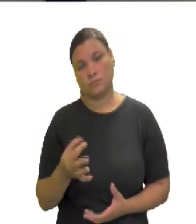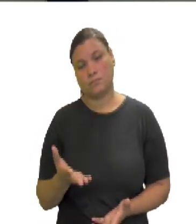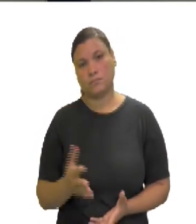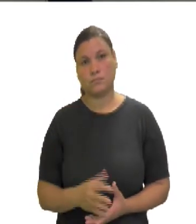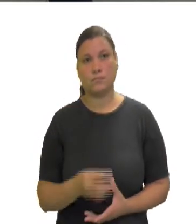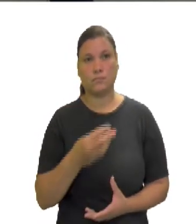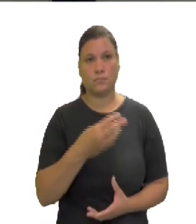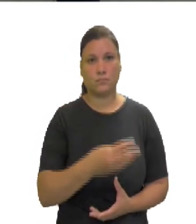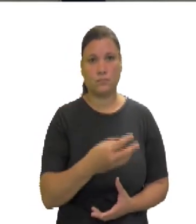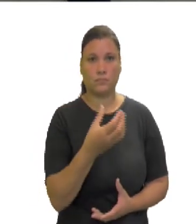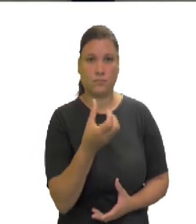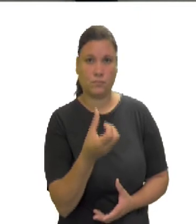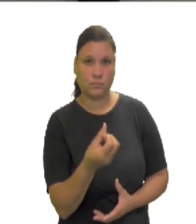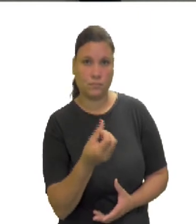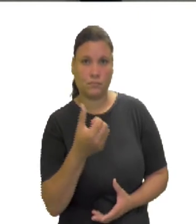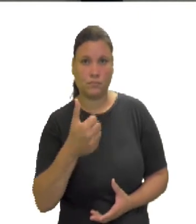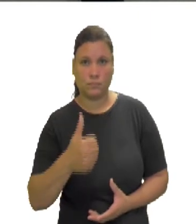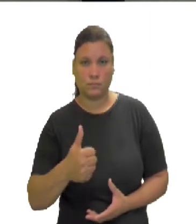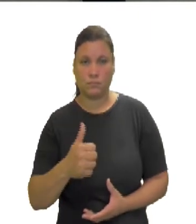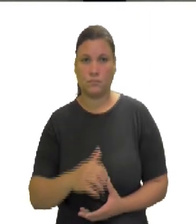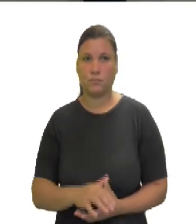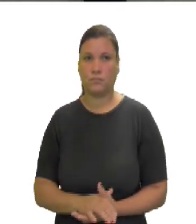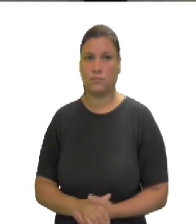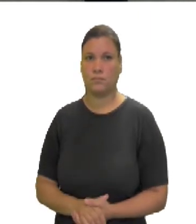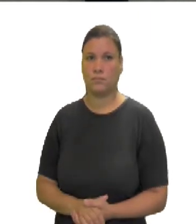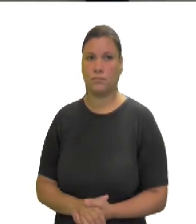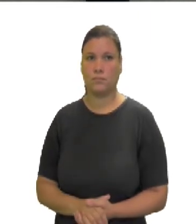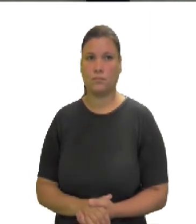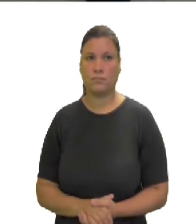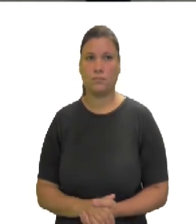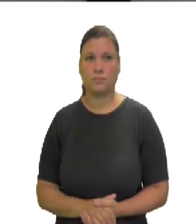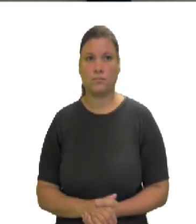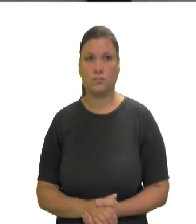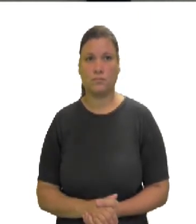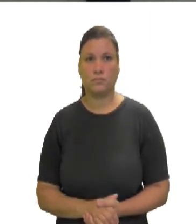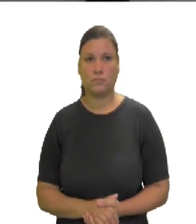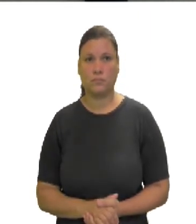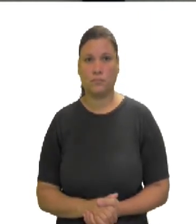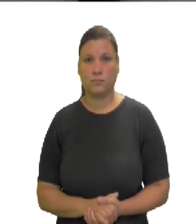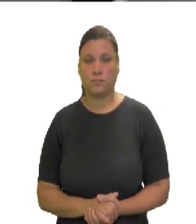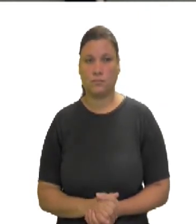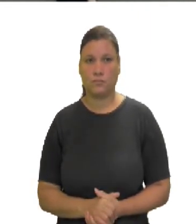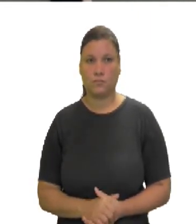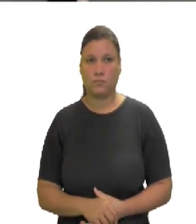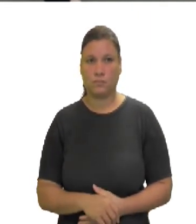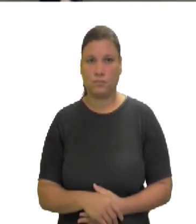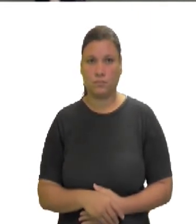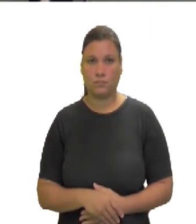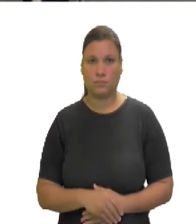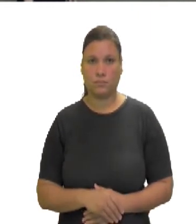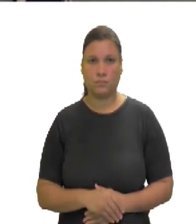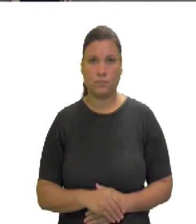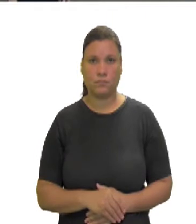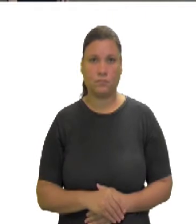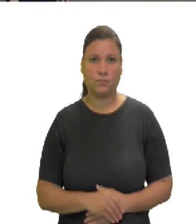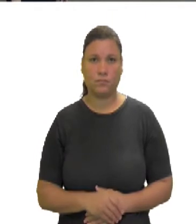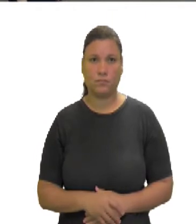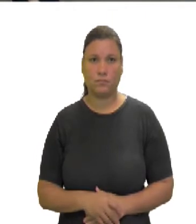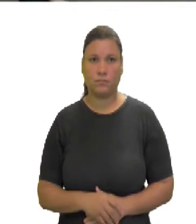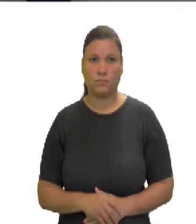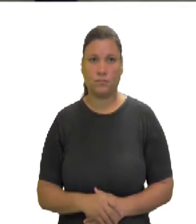19 vezes 19, você vai achar justamente este valor aqui, certo?